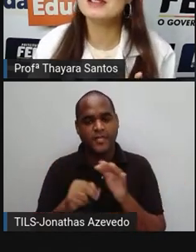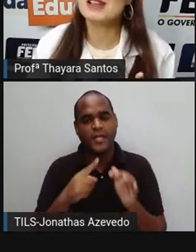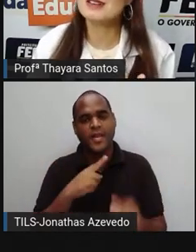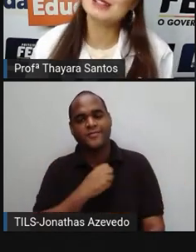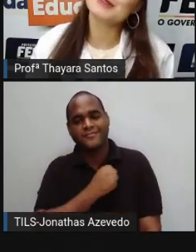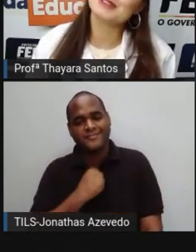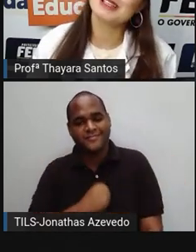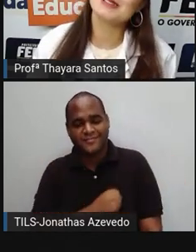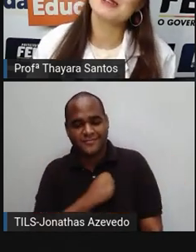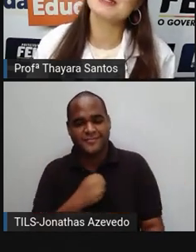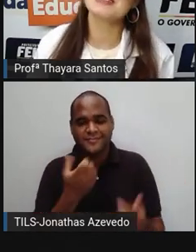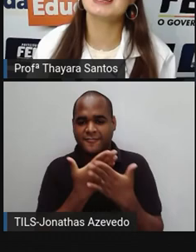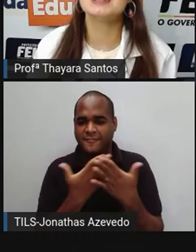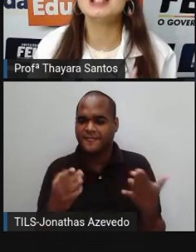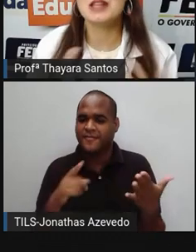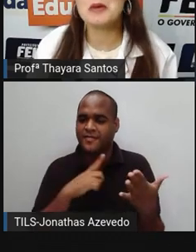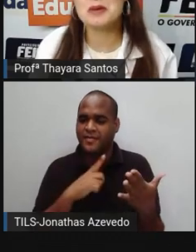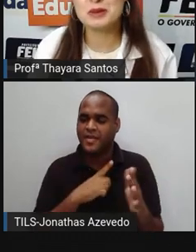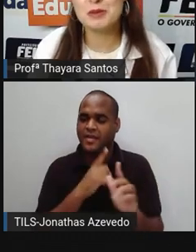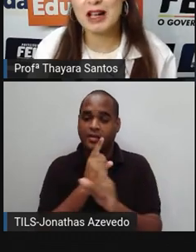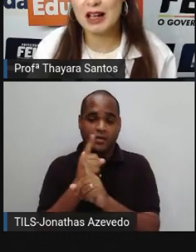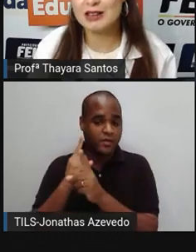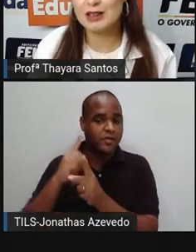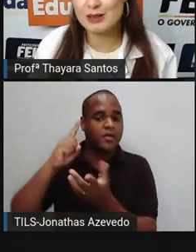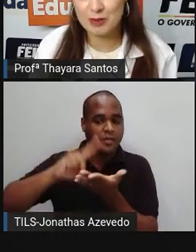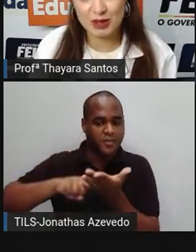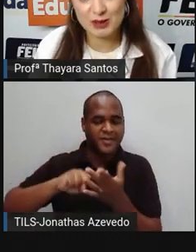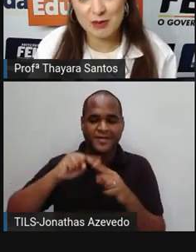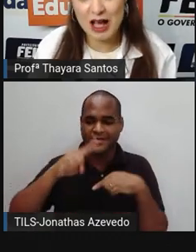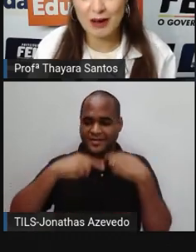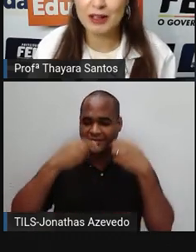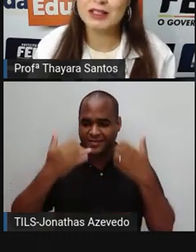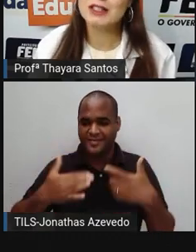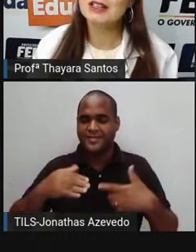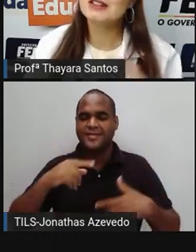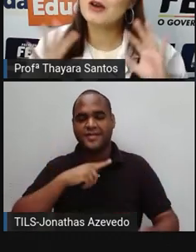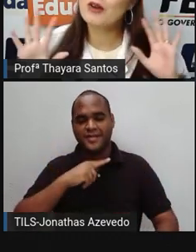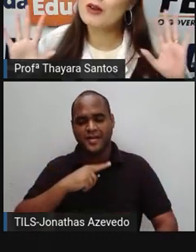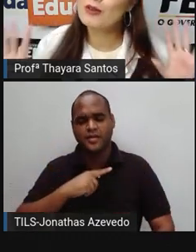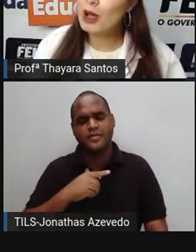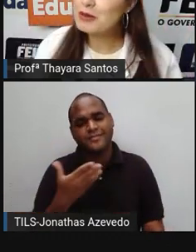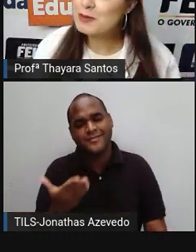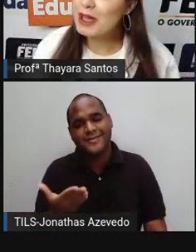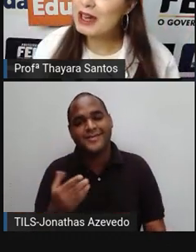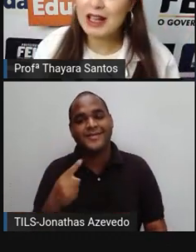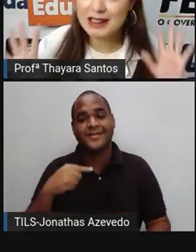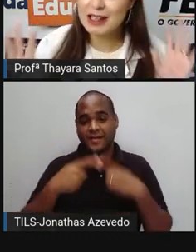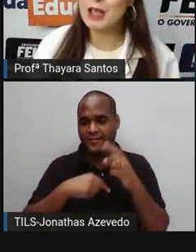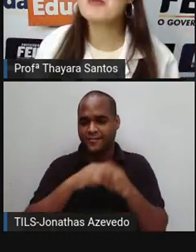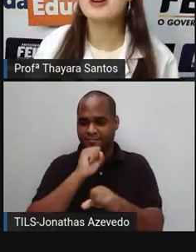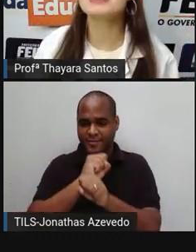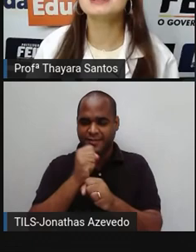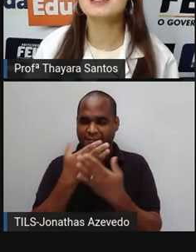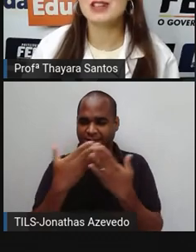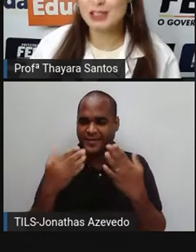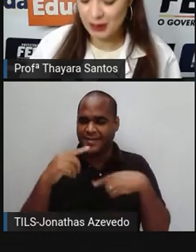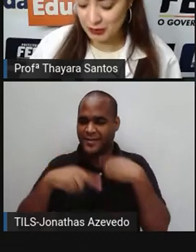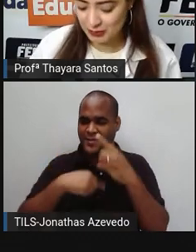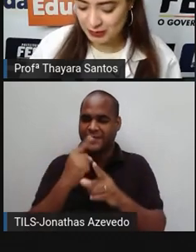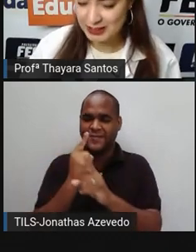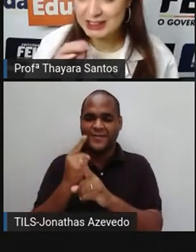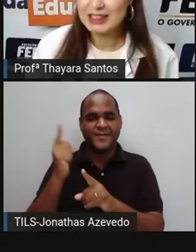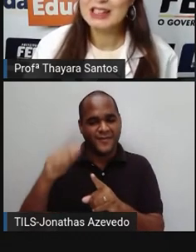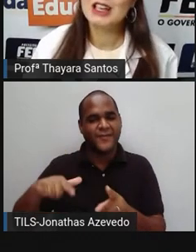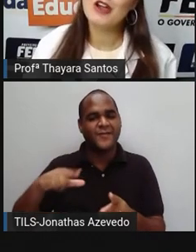morrendo de saudade de vocês, mas eu sei que a gente tem um encontro marcado na nossa próxima aula. Então, vamos esperar que daqui a pouco a gente se vê de